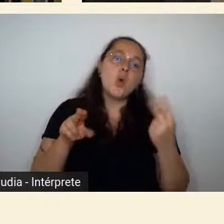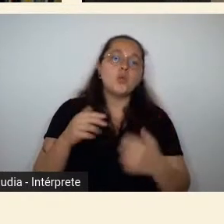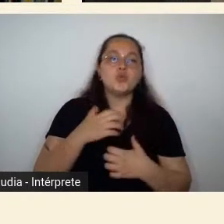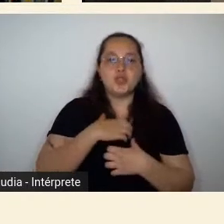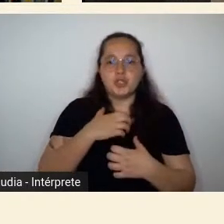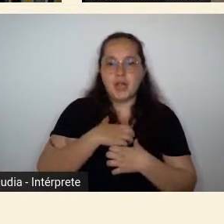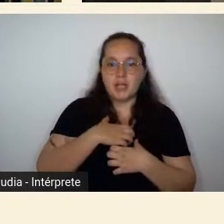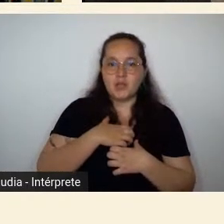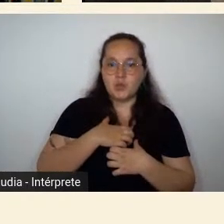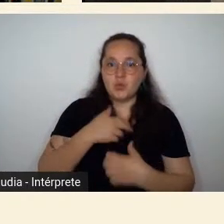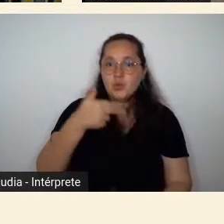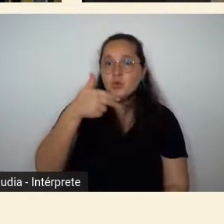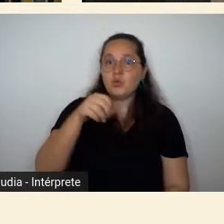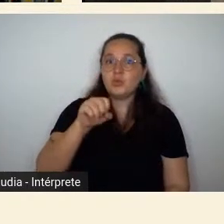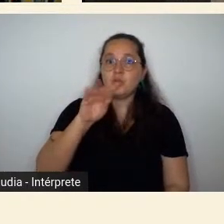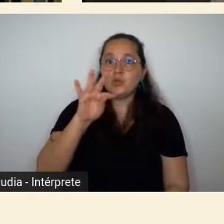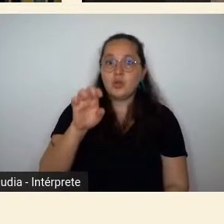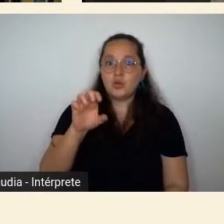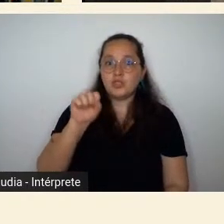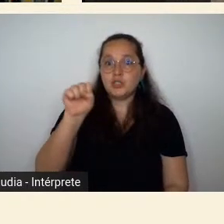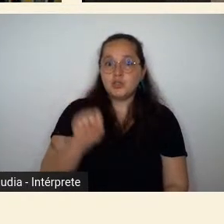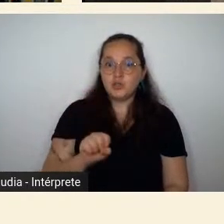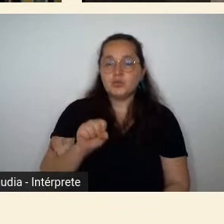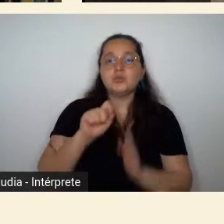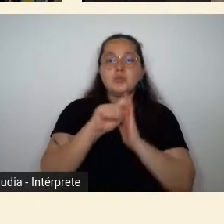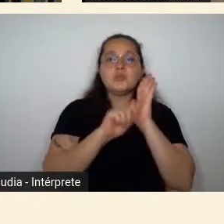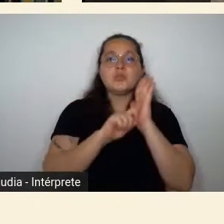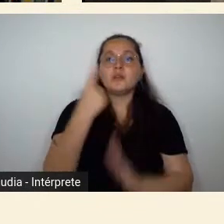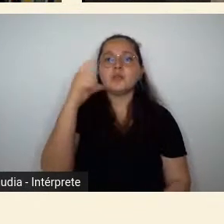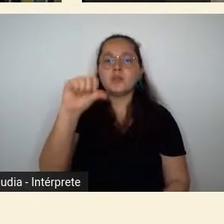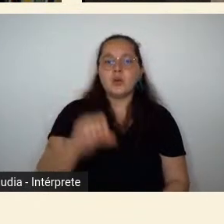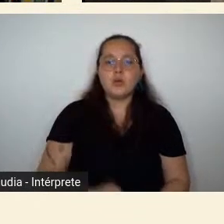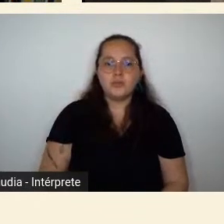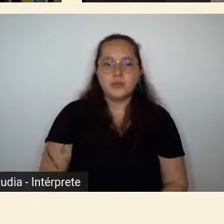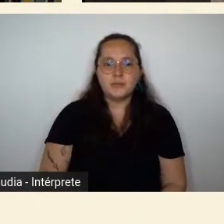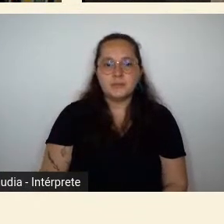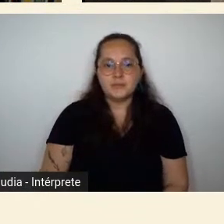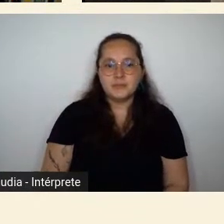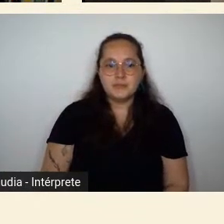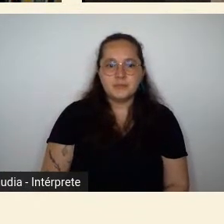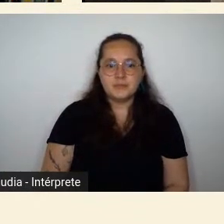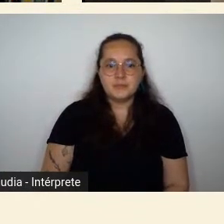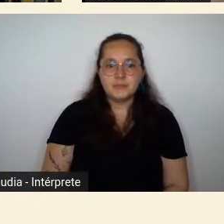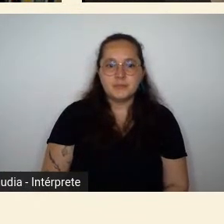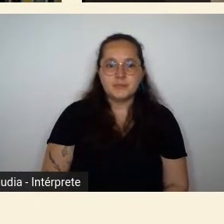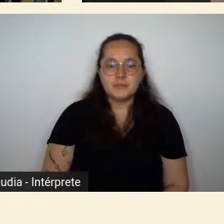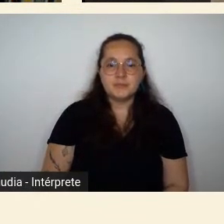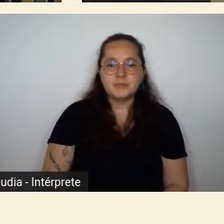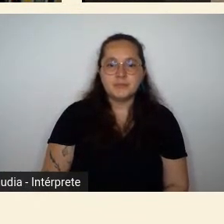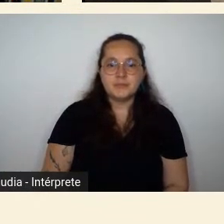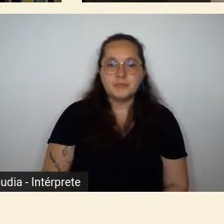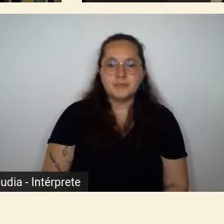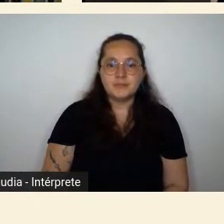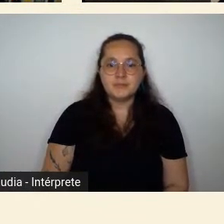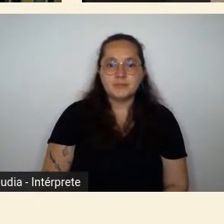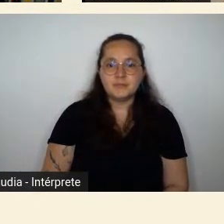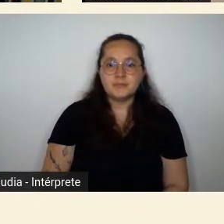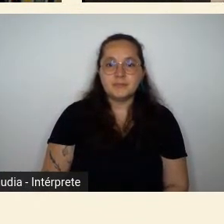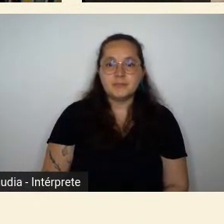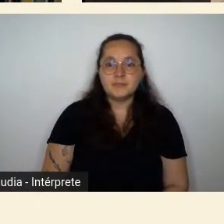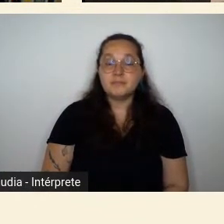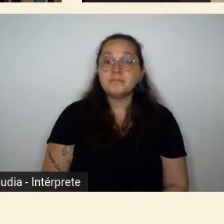e sul do século XIX que eram esses termos que